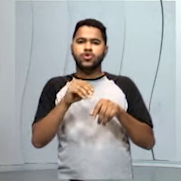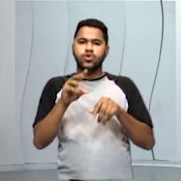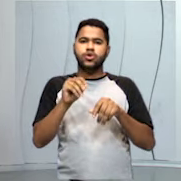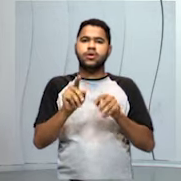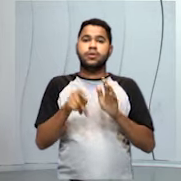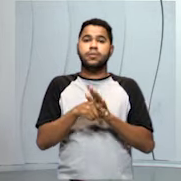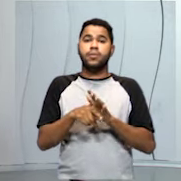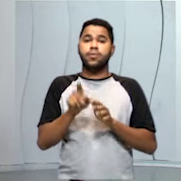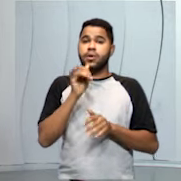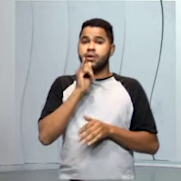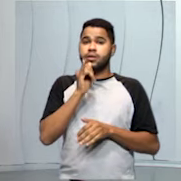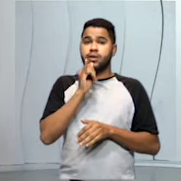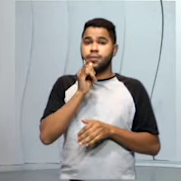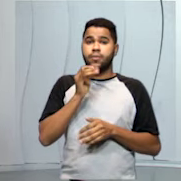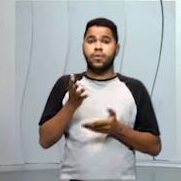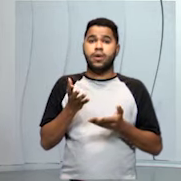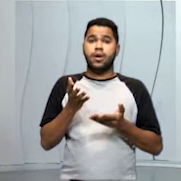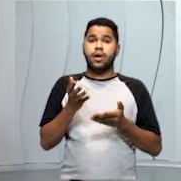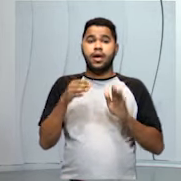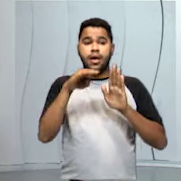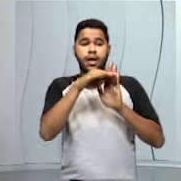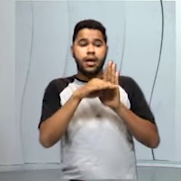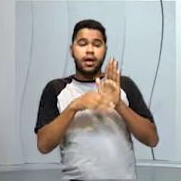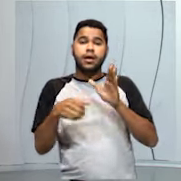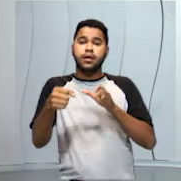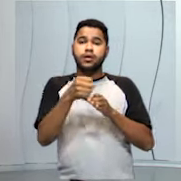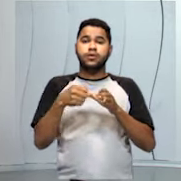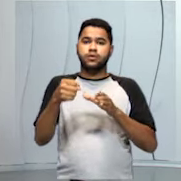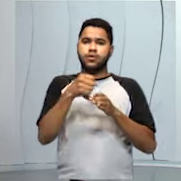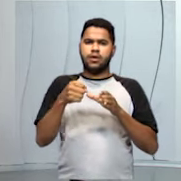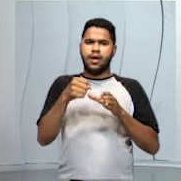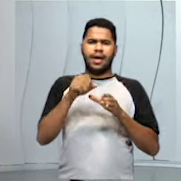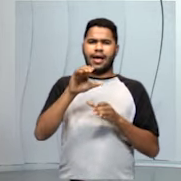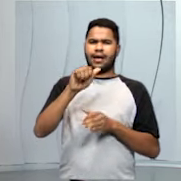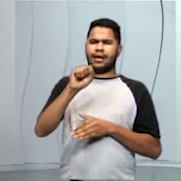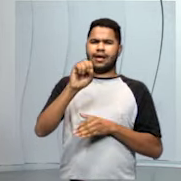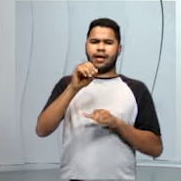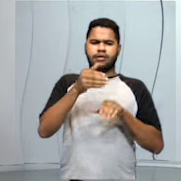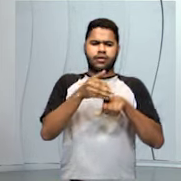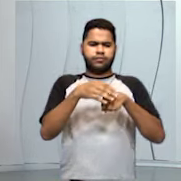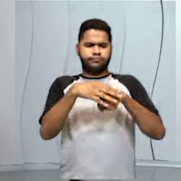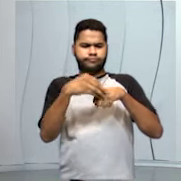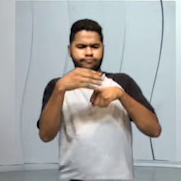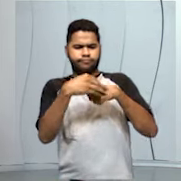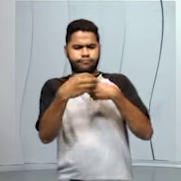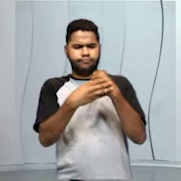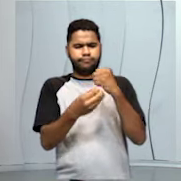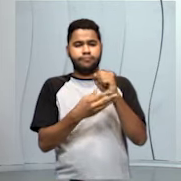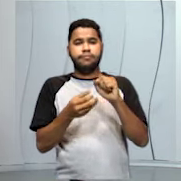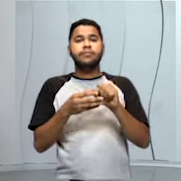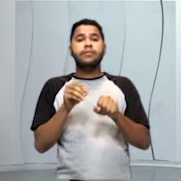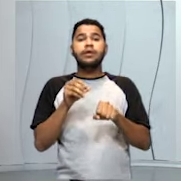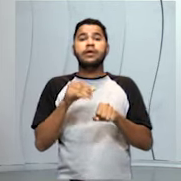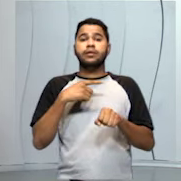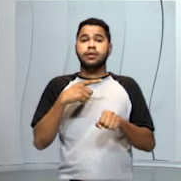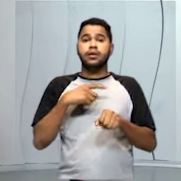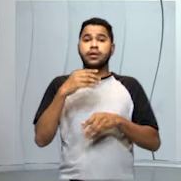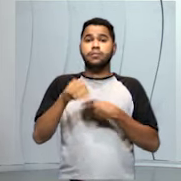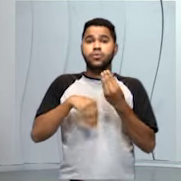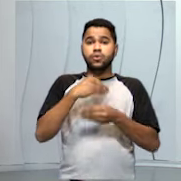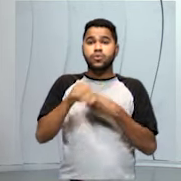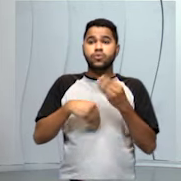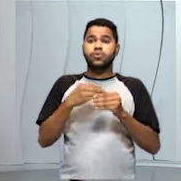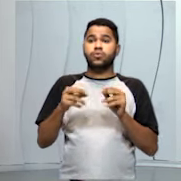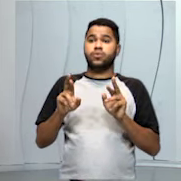vamos fazer com esse amendoim torrado, usa o amendoim e não a casca. Como existe nessa mistura uma